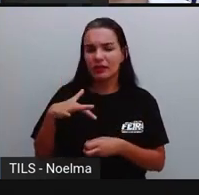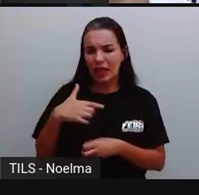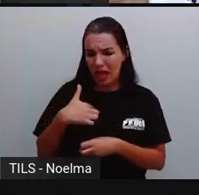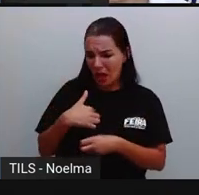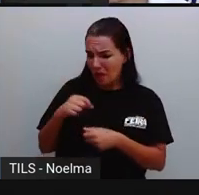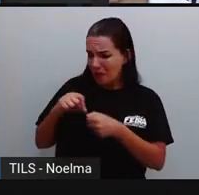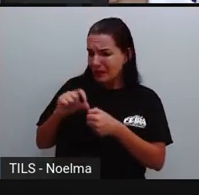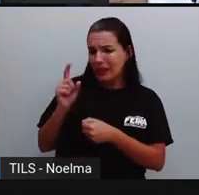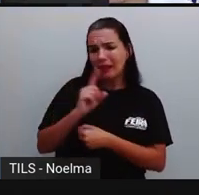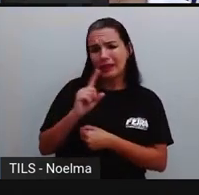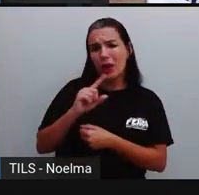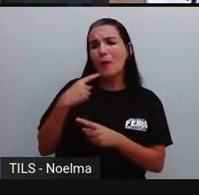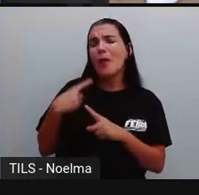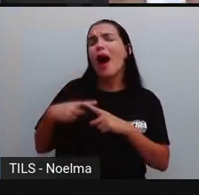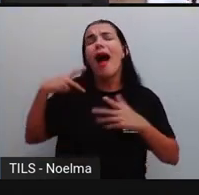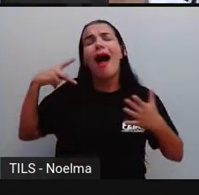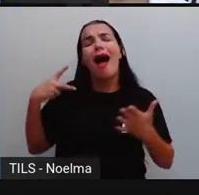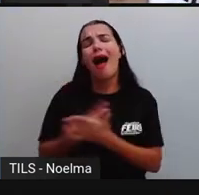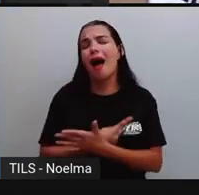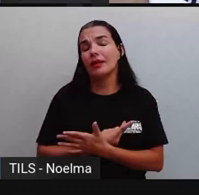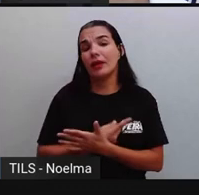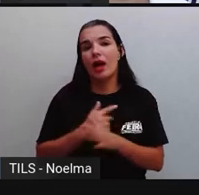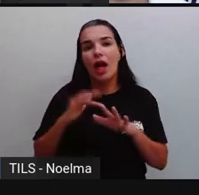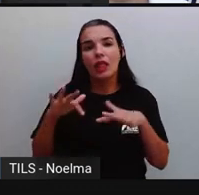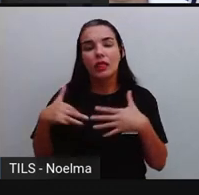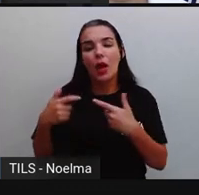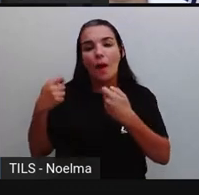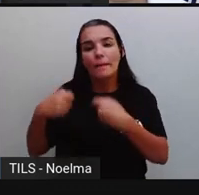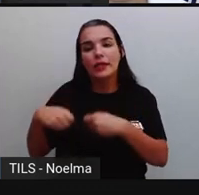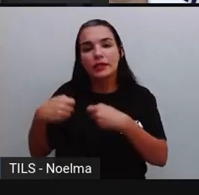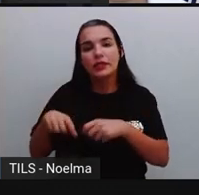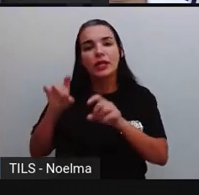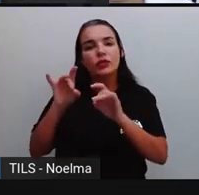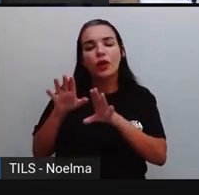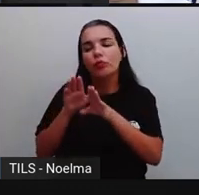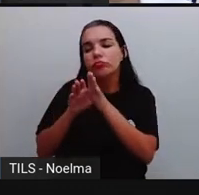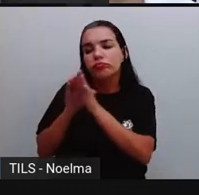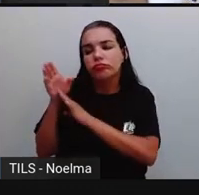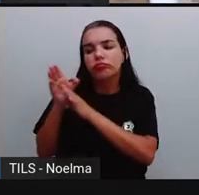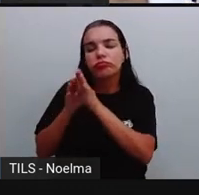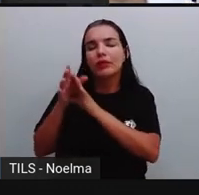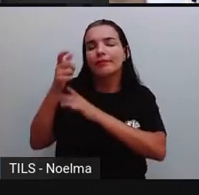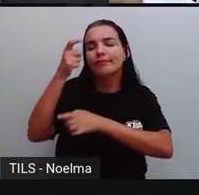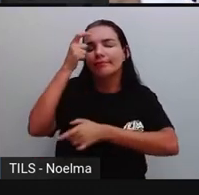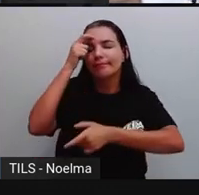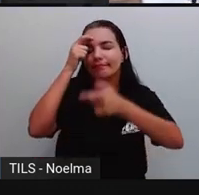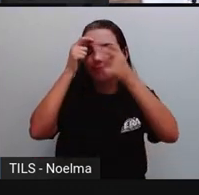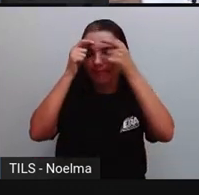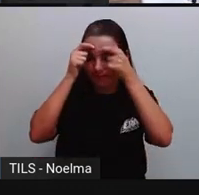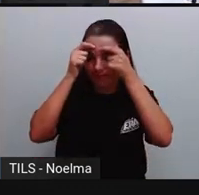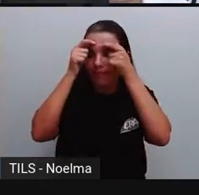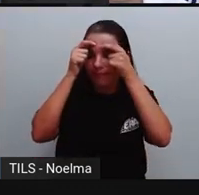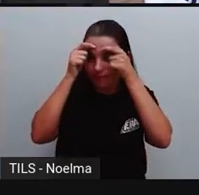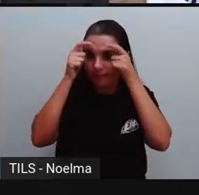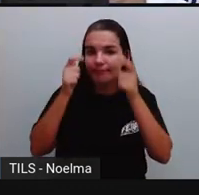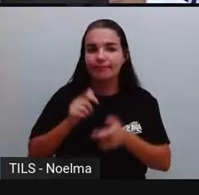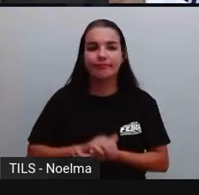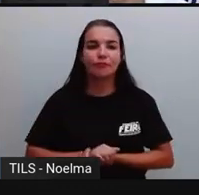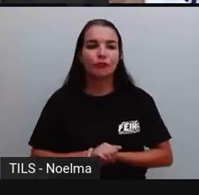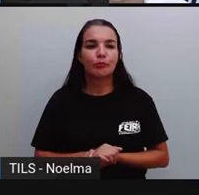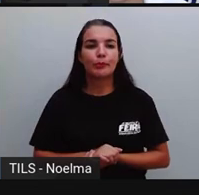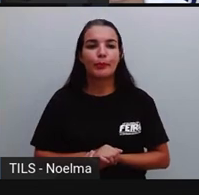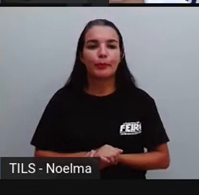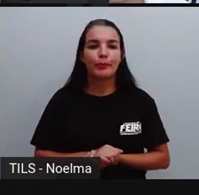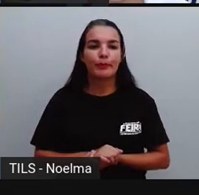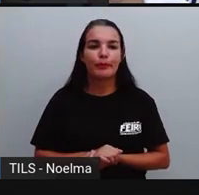porque é errado. Então, só precisa o quê? Tomar um pouco, né, de consciência ali através da conversa.